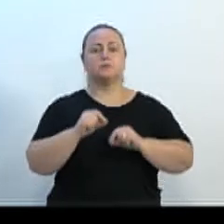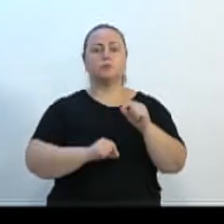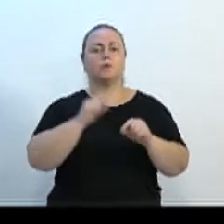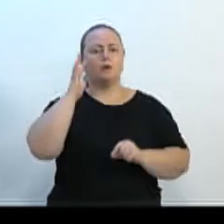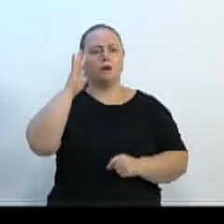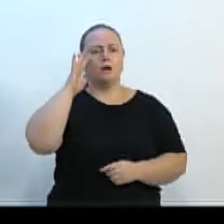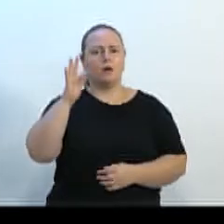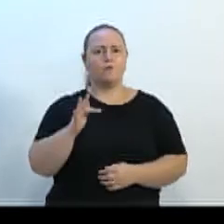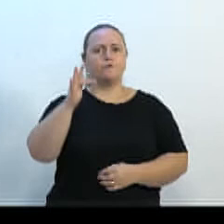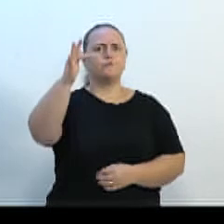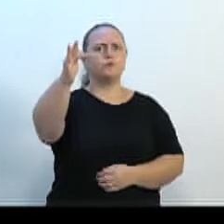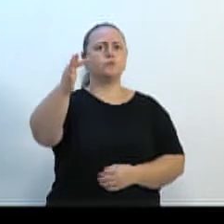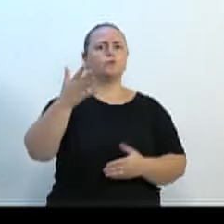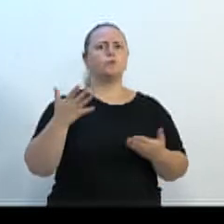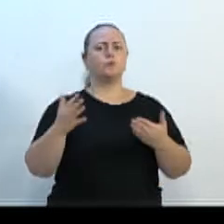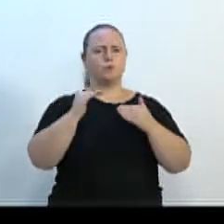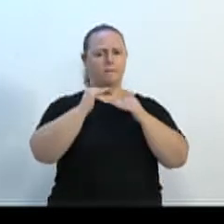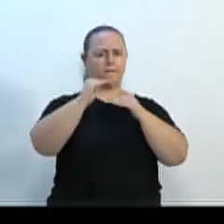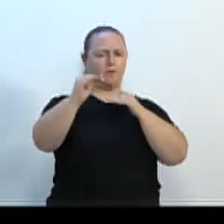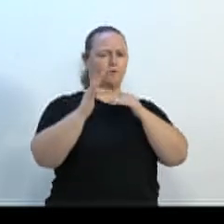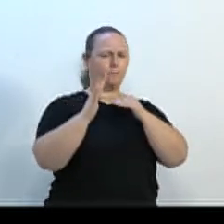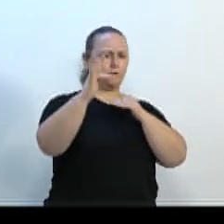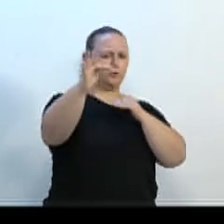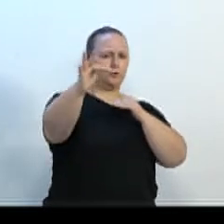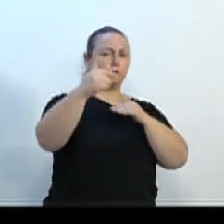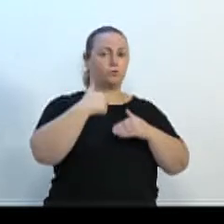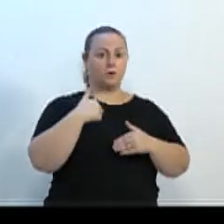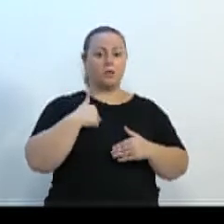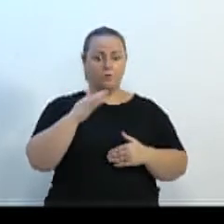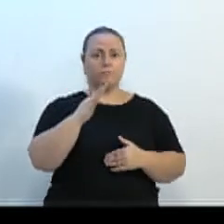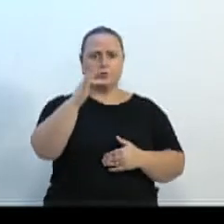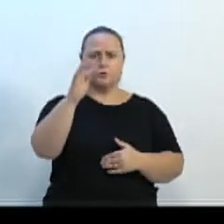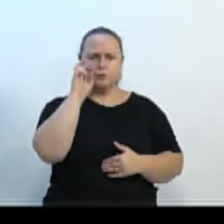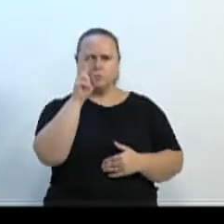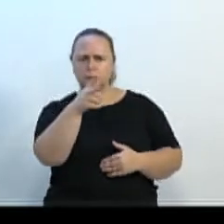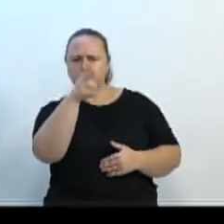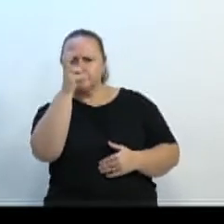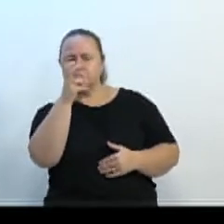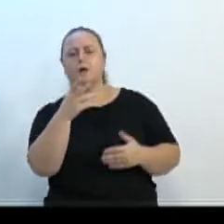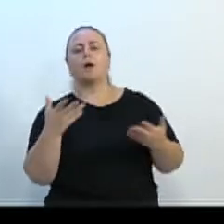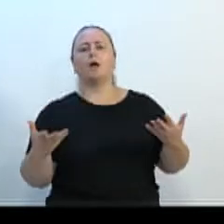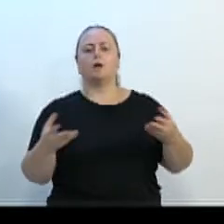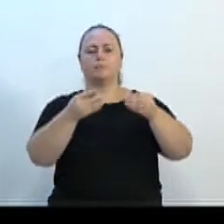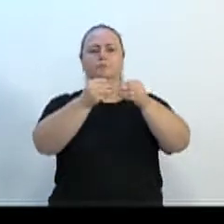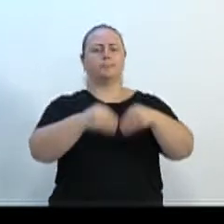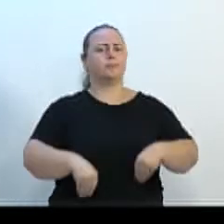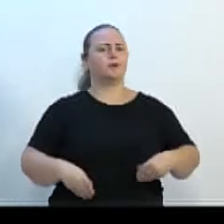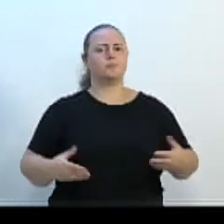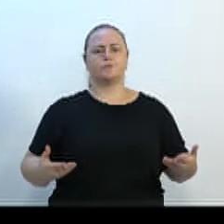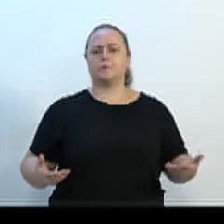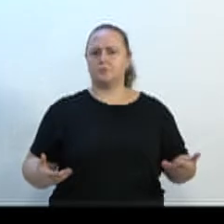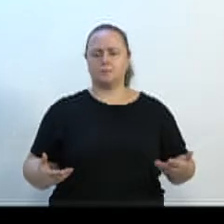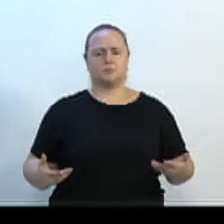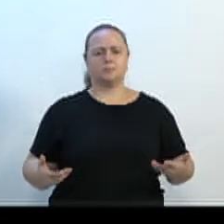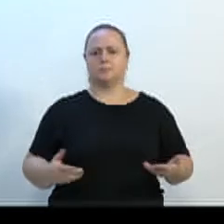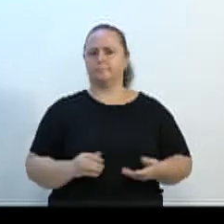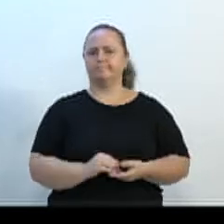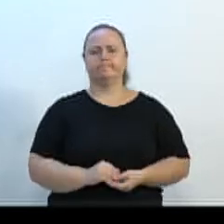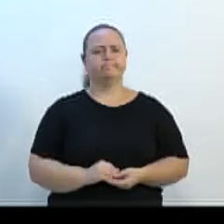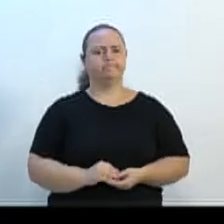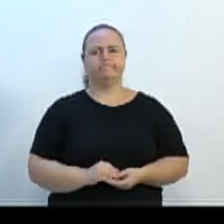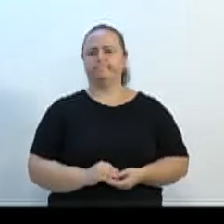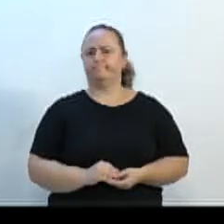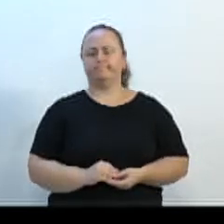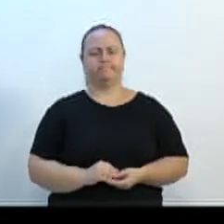tem que olhar lá na frente, o horizonte. Esse vereador foi visionário. E sendo visionário, fui prejudicado por essa casa parlamentar aqui, pelos demais